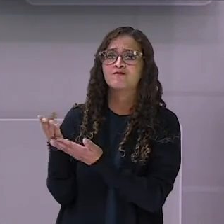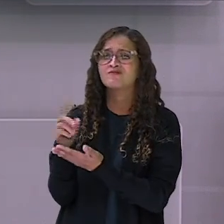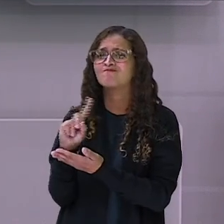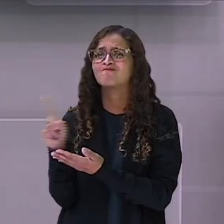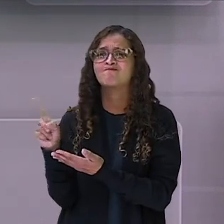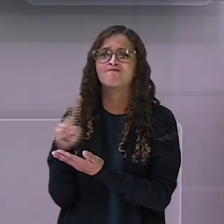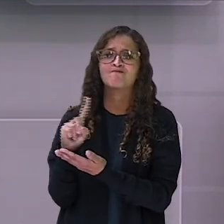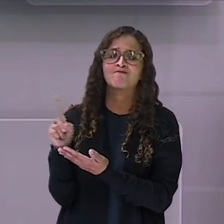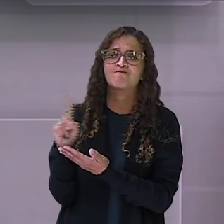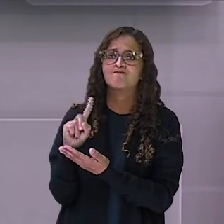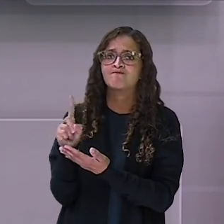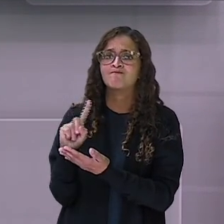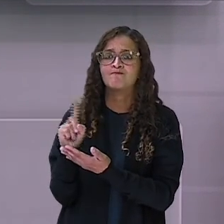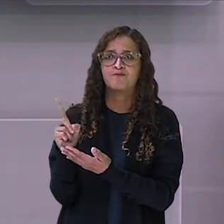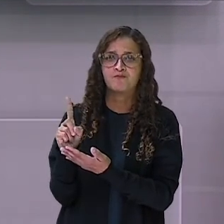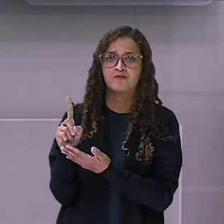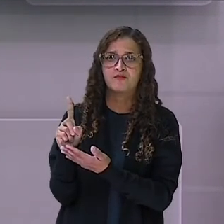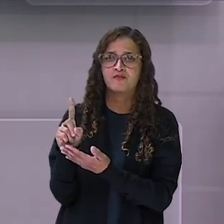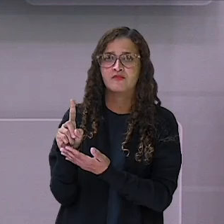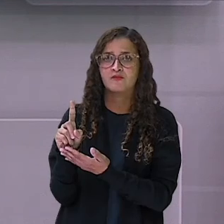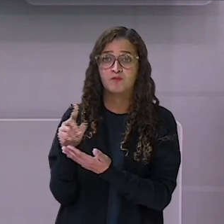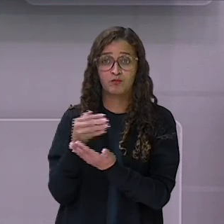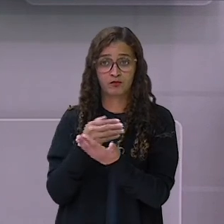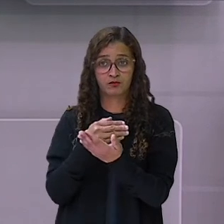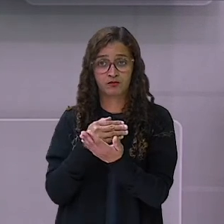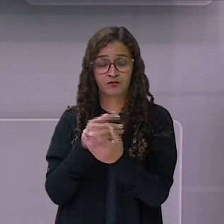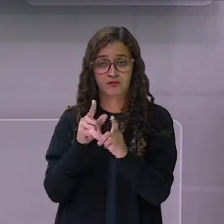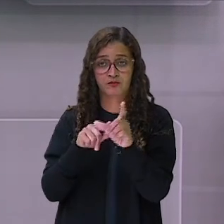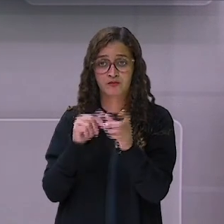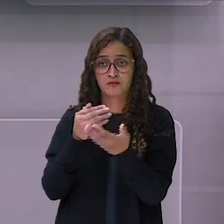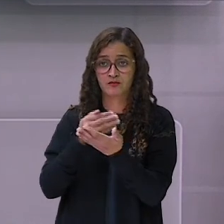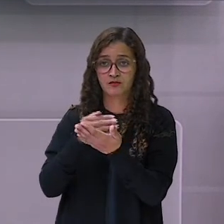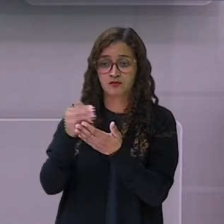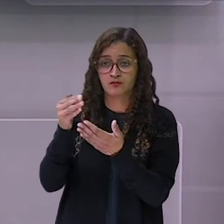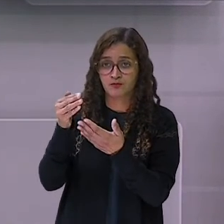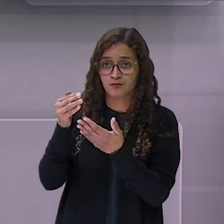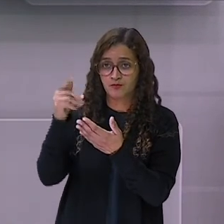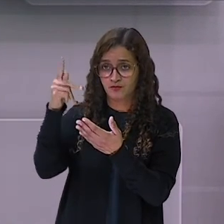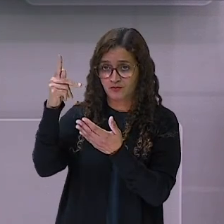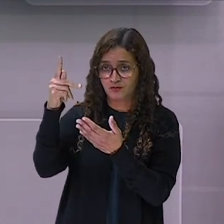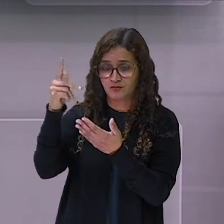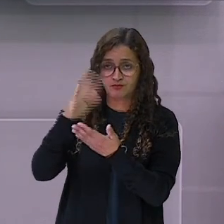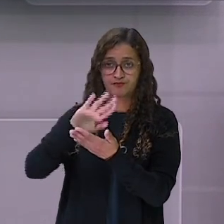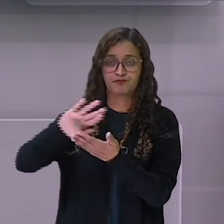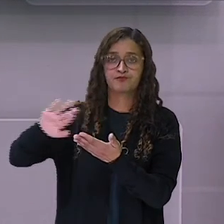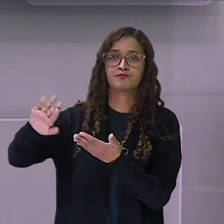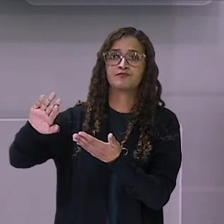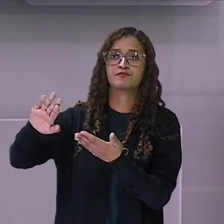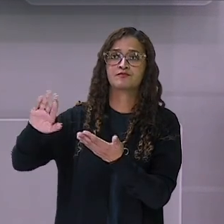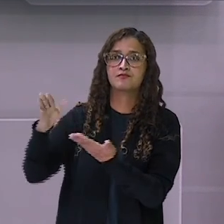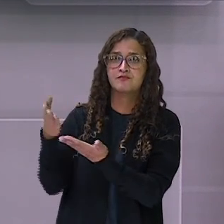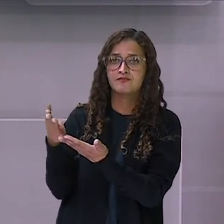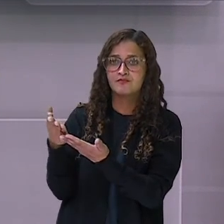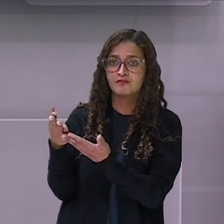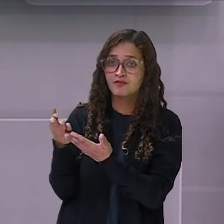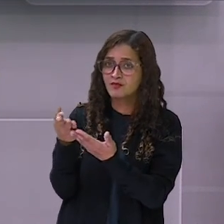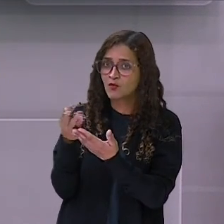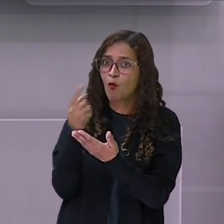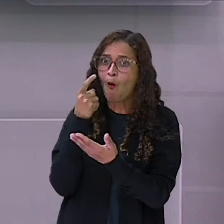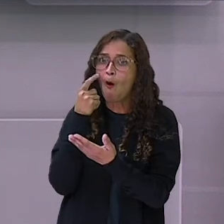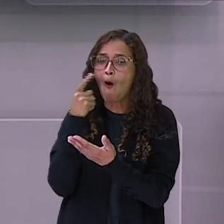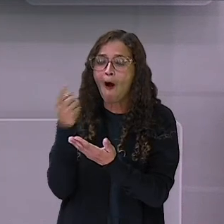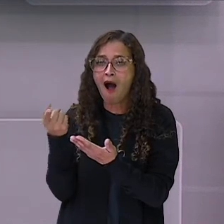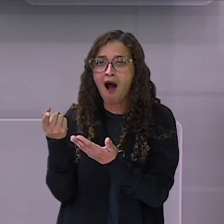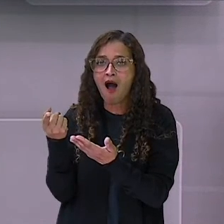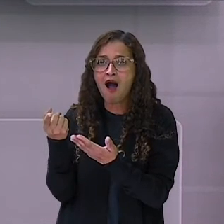Pássaro também não é. Começa com a letra P. Nós não queremos letra P. Uma palavra com a letra R.